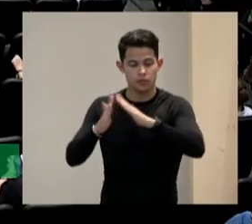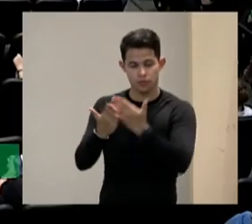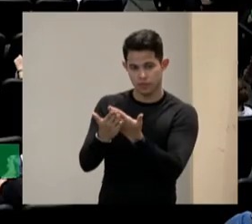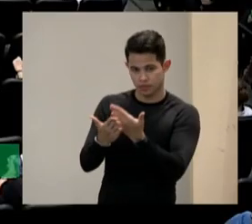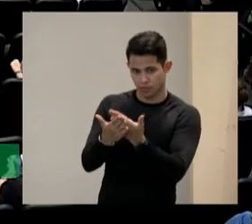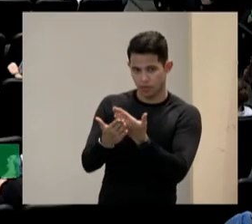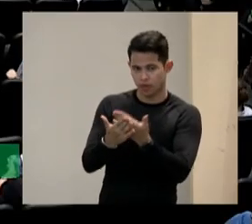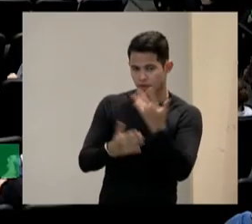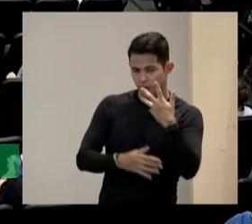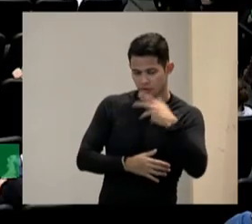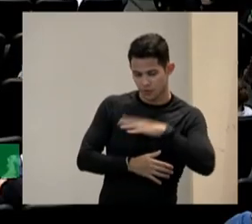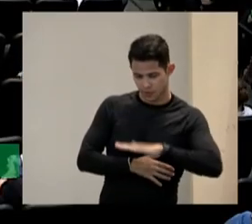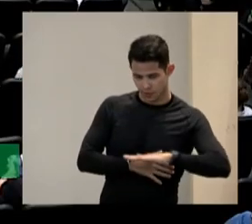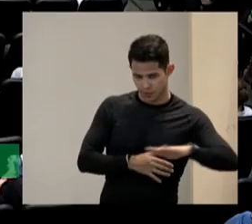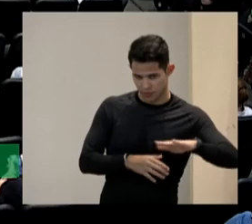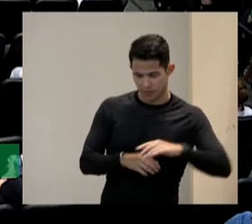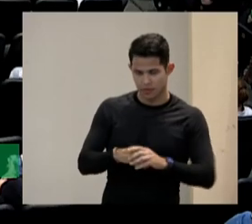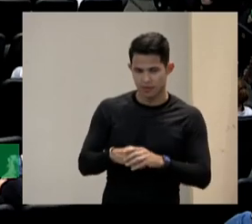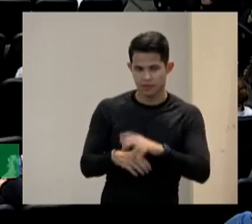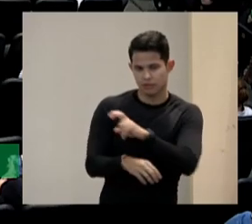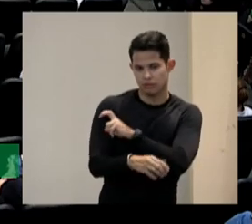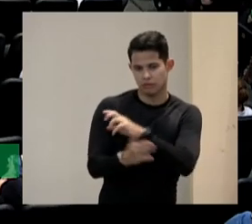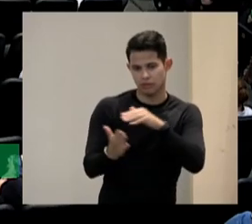pesquisou o